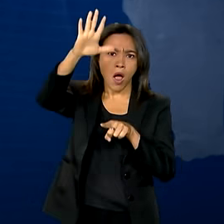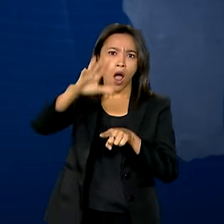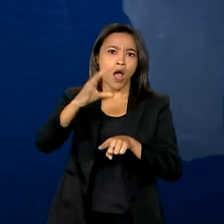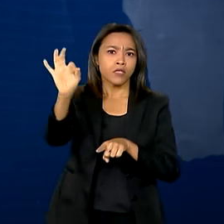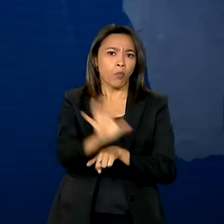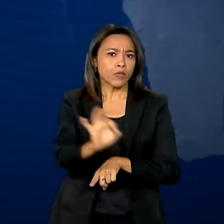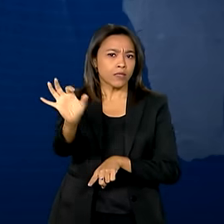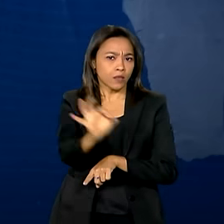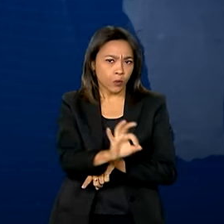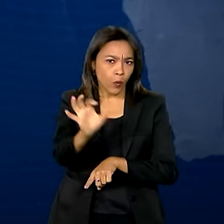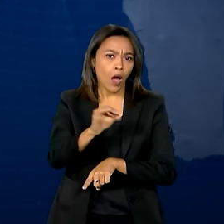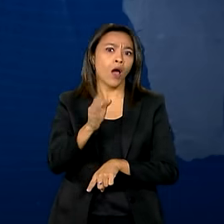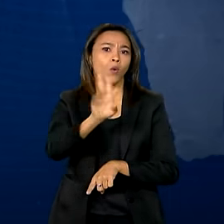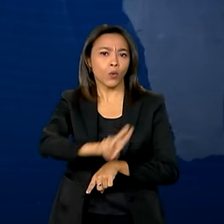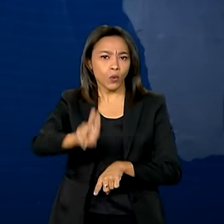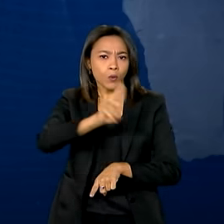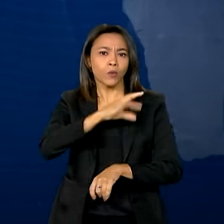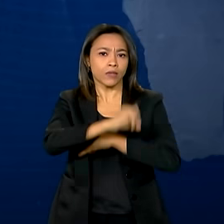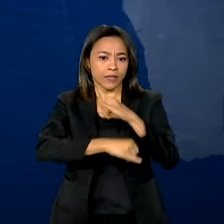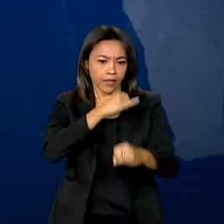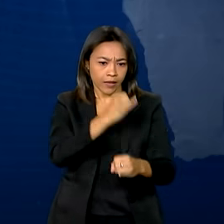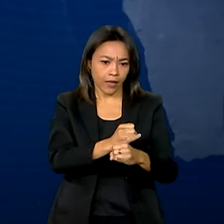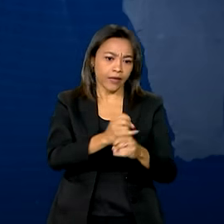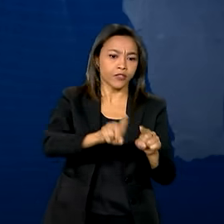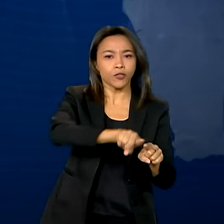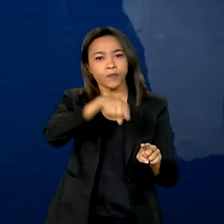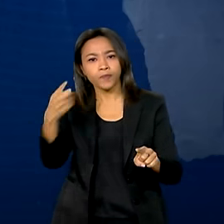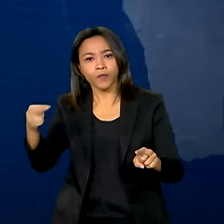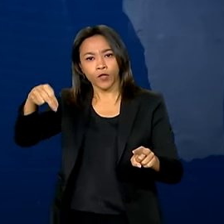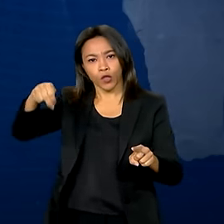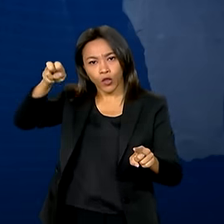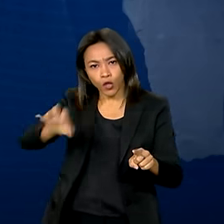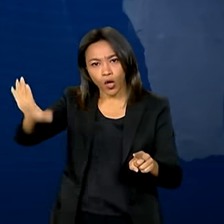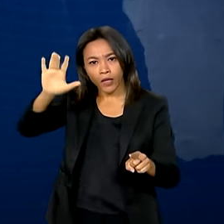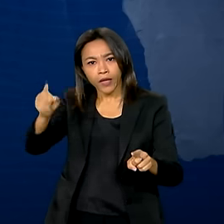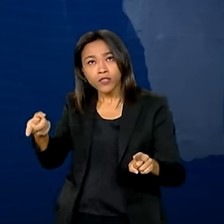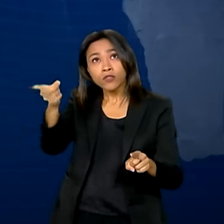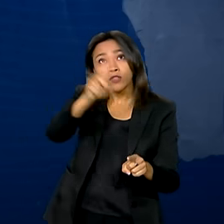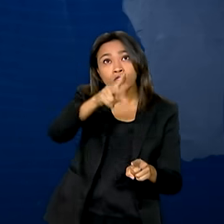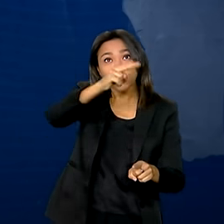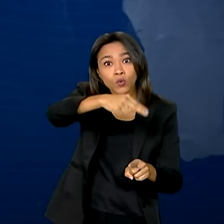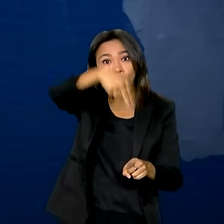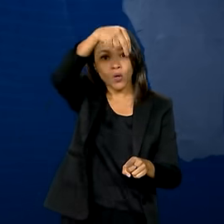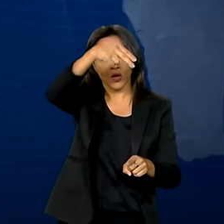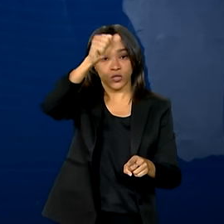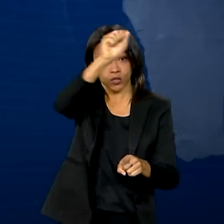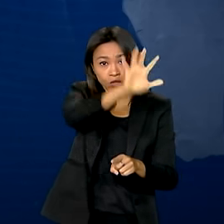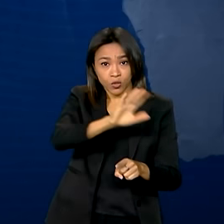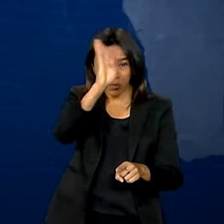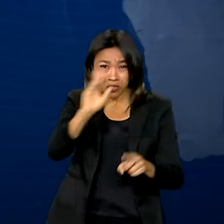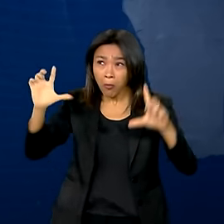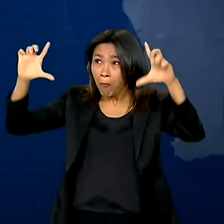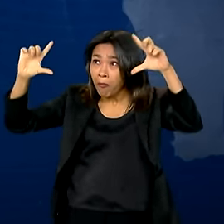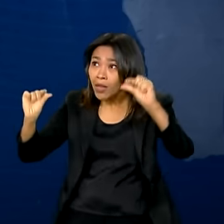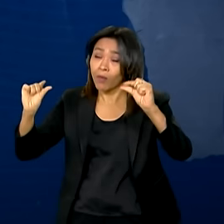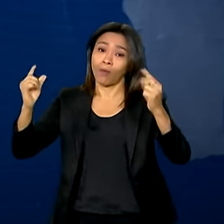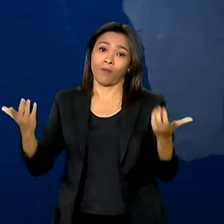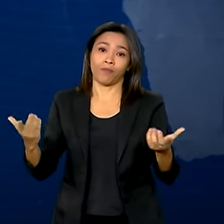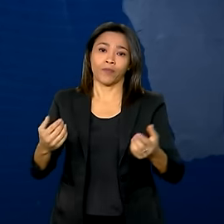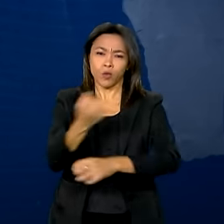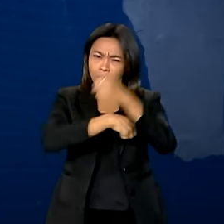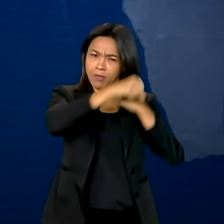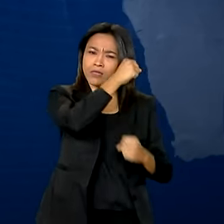de usuários conectados, enquanto o nordeste e o norte, os menores. No ano passado,